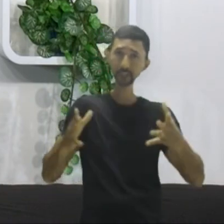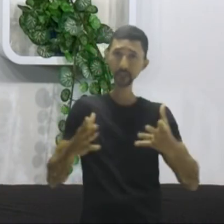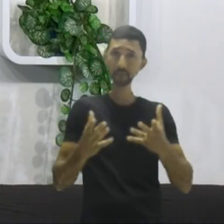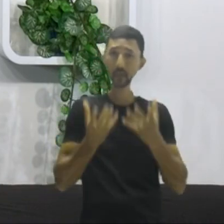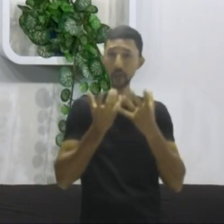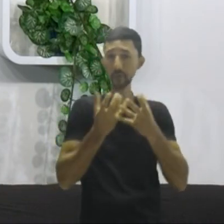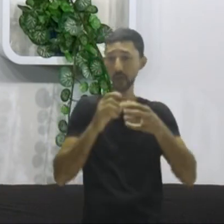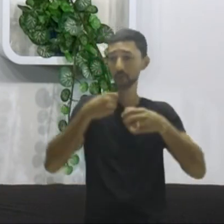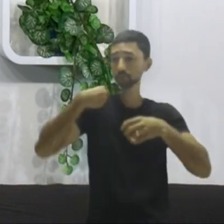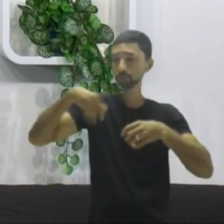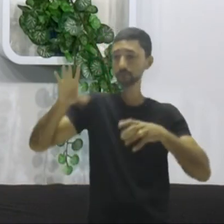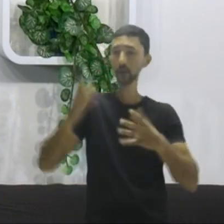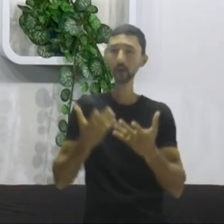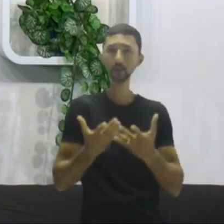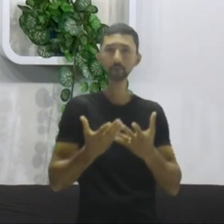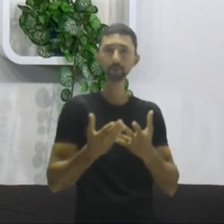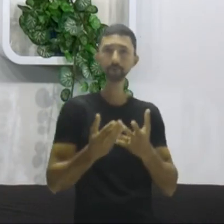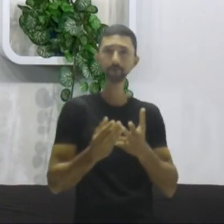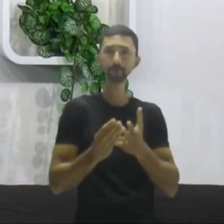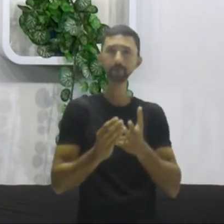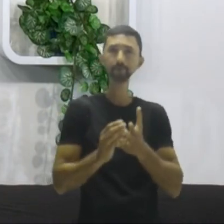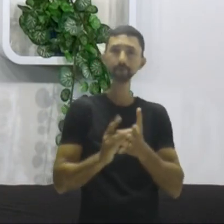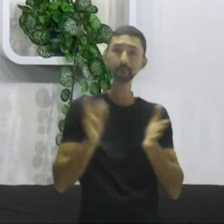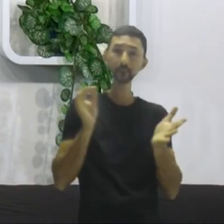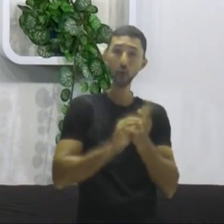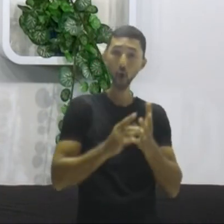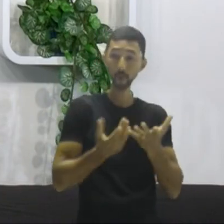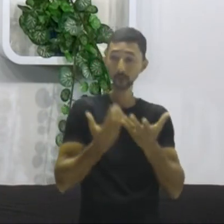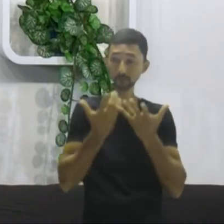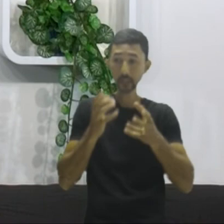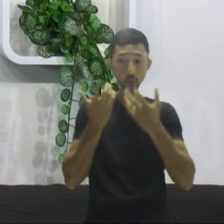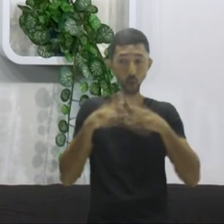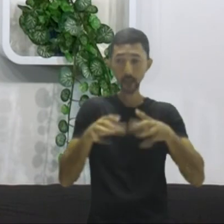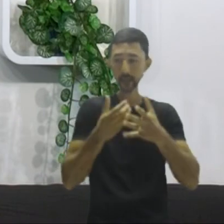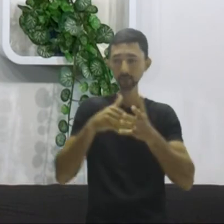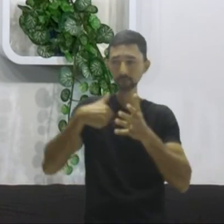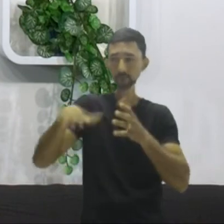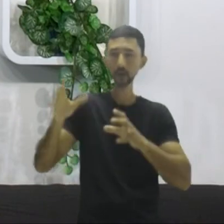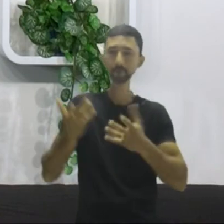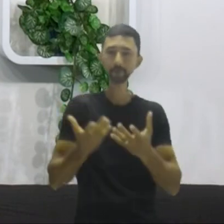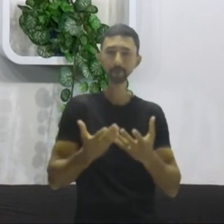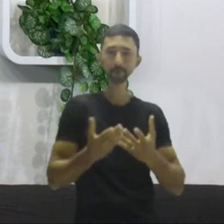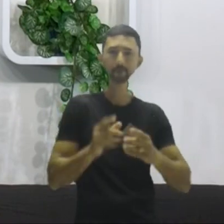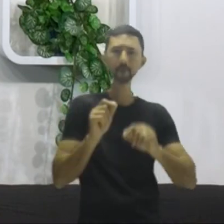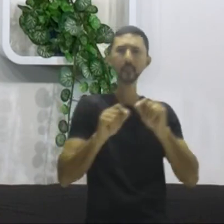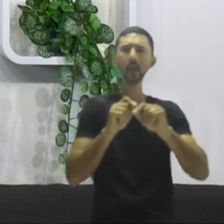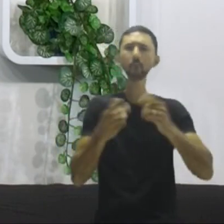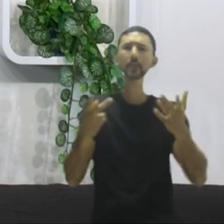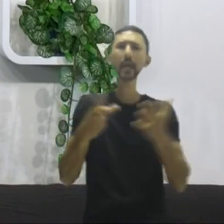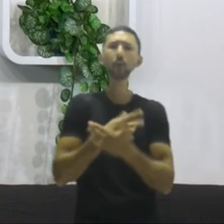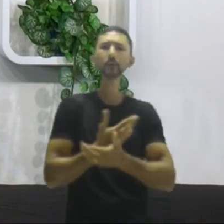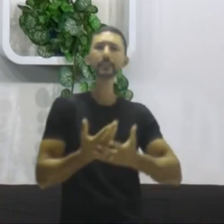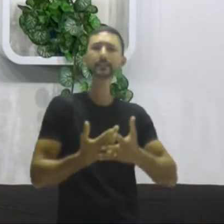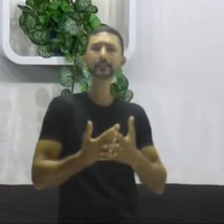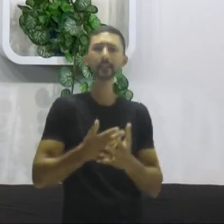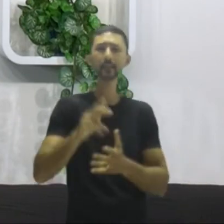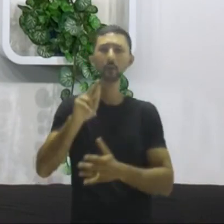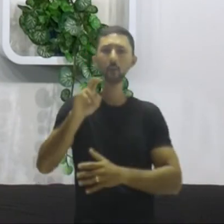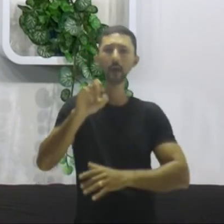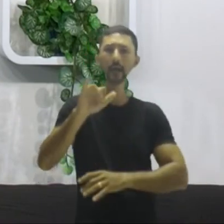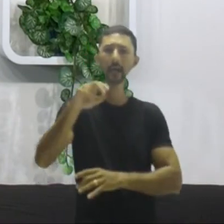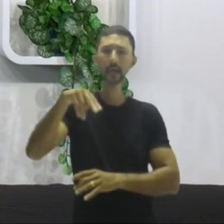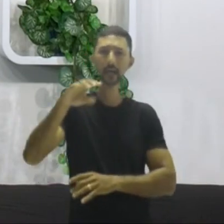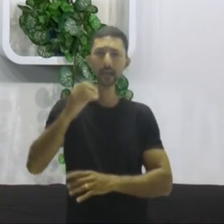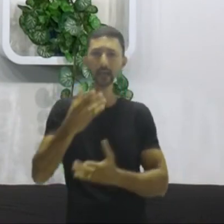ele pedir para sair oficialmente. E o que foi que o Reino Unido